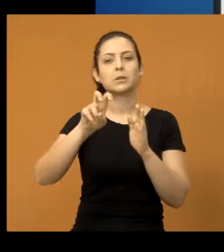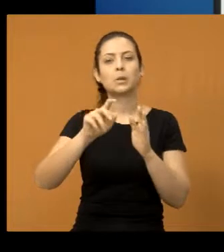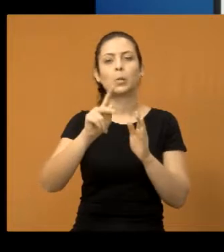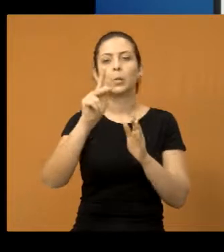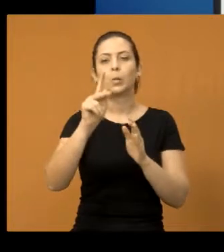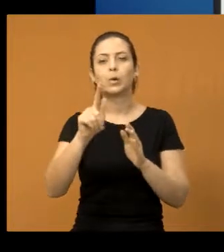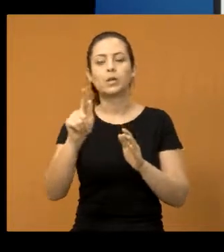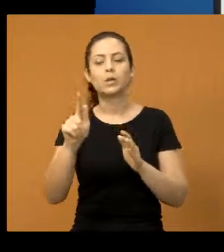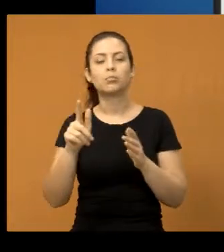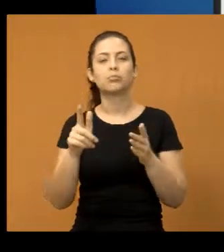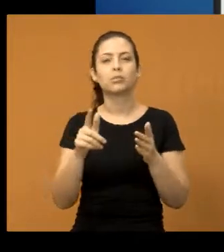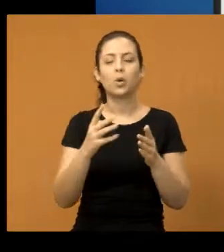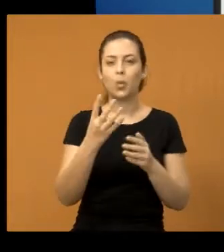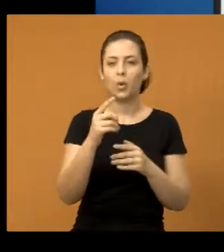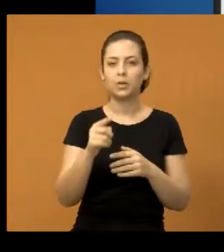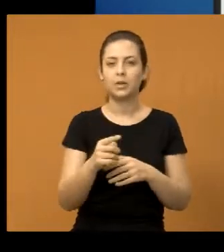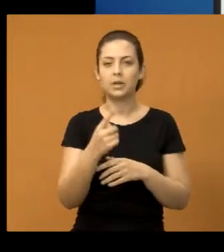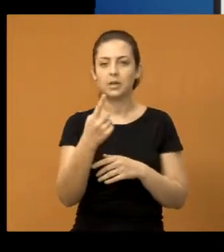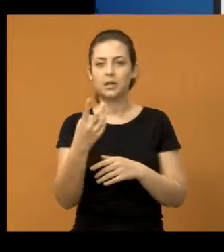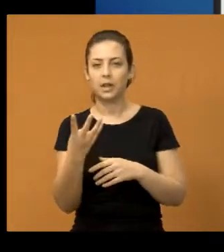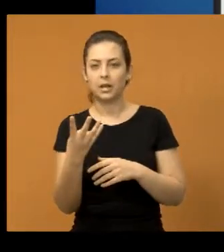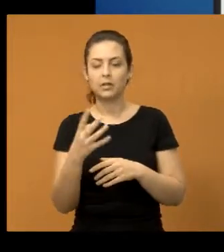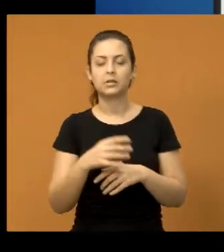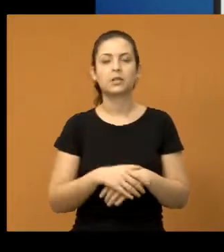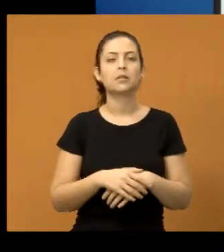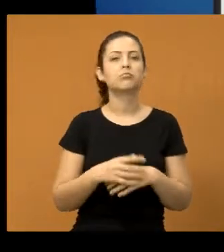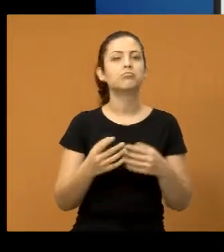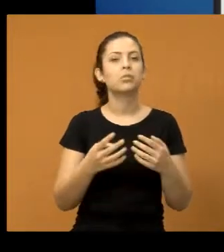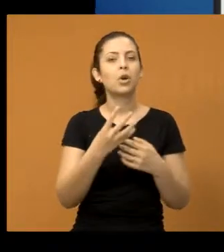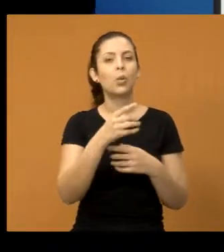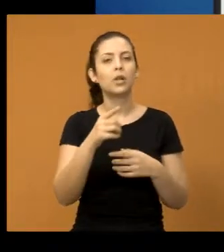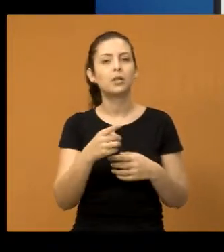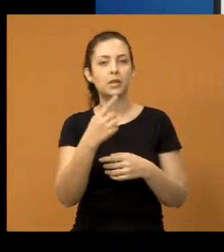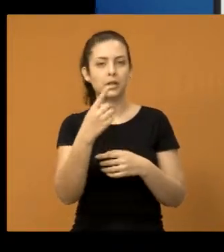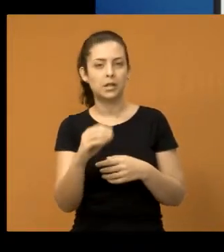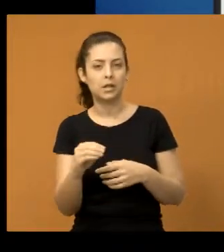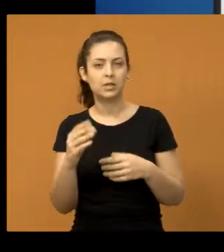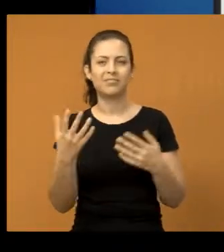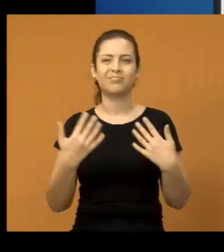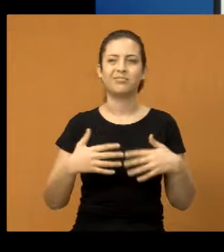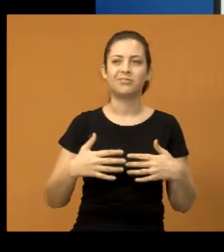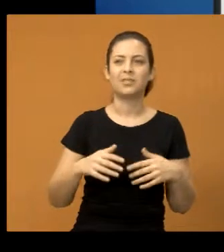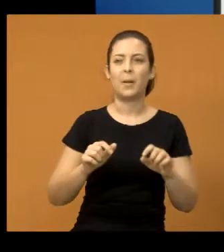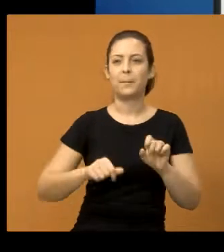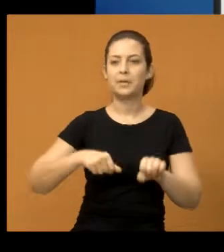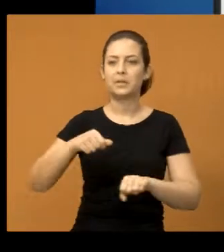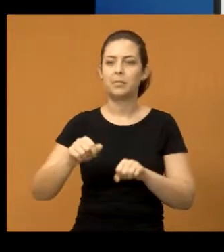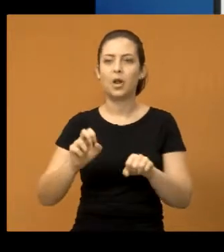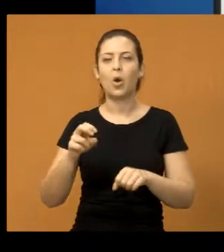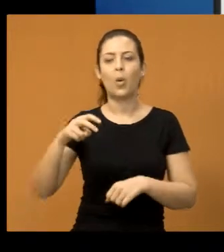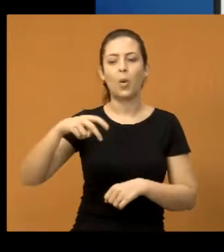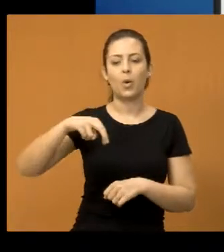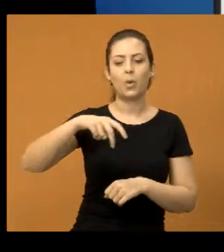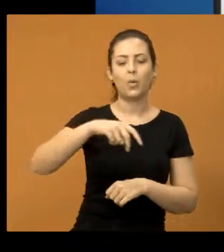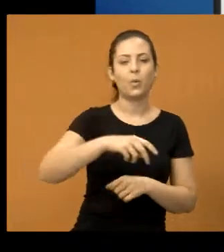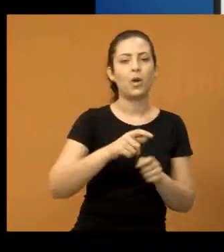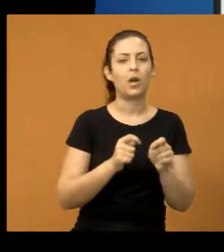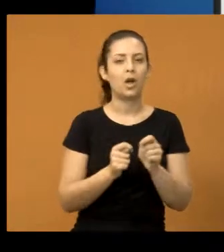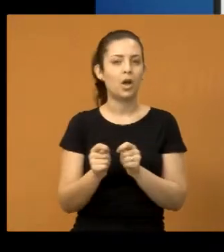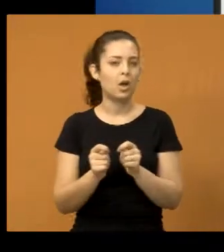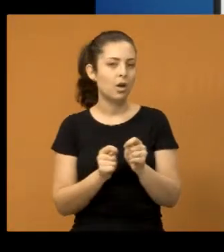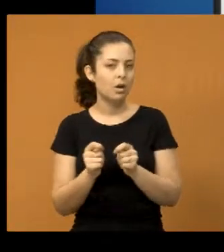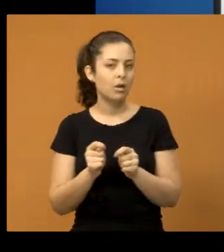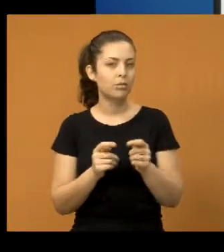passagem hoje de R$,00 e R 10,00, a pessoa pega no bairro e vai até a cidade, e, puta merda, se eu for de bicicleta ou a pé, eu consigo